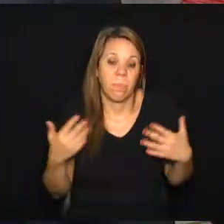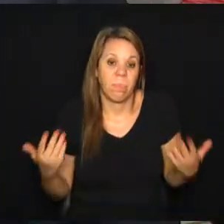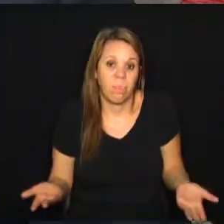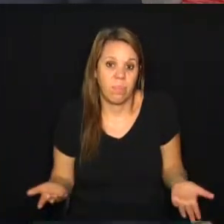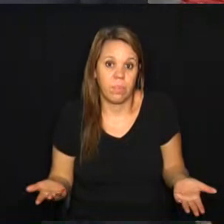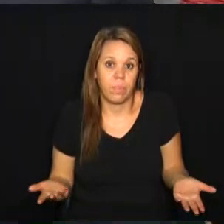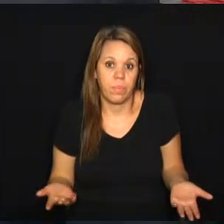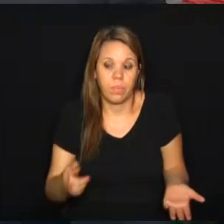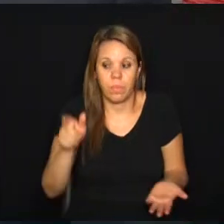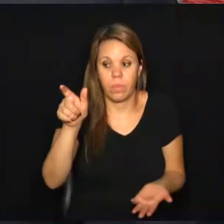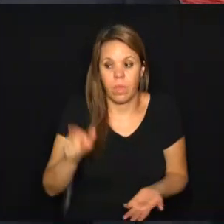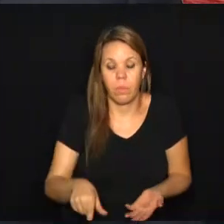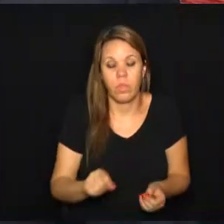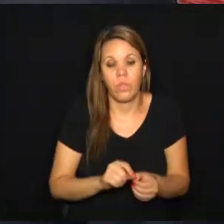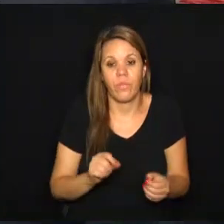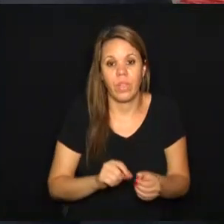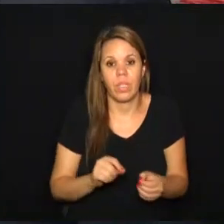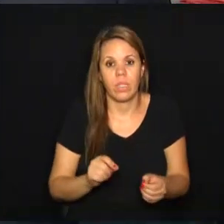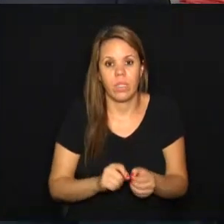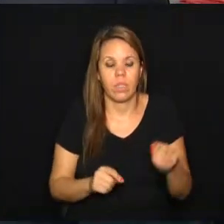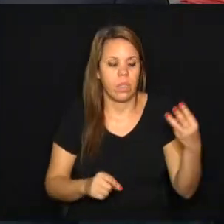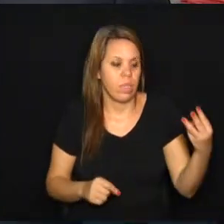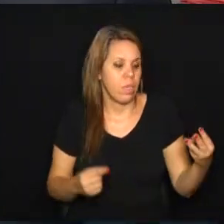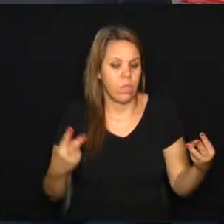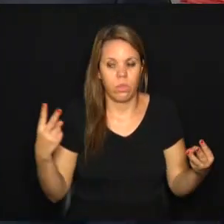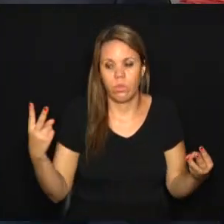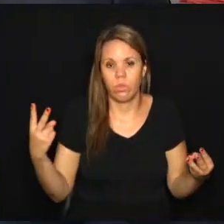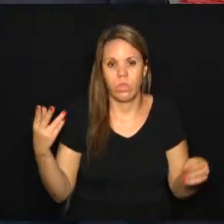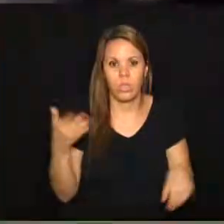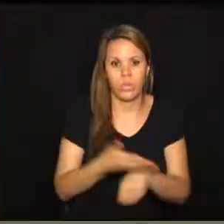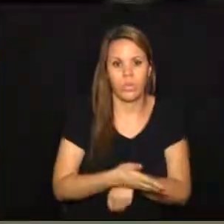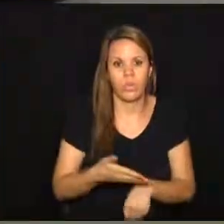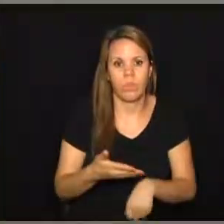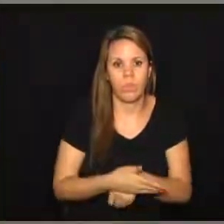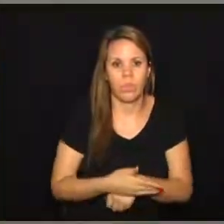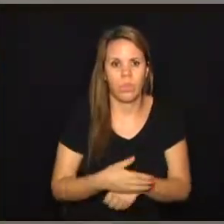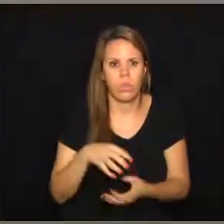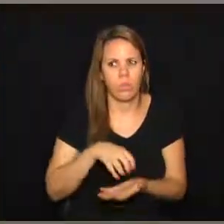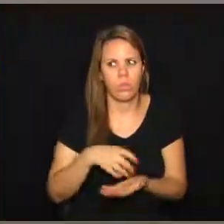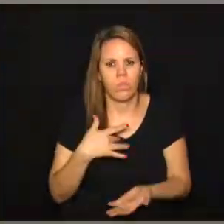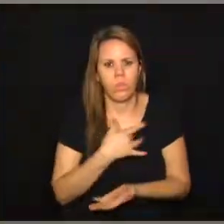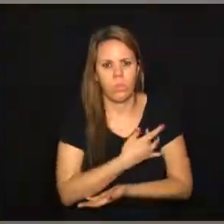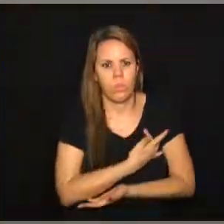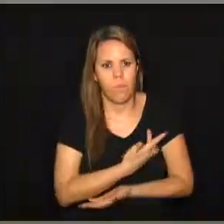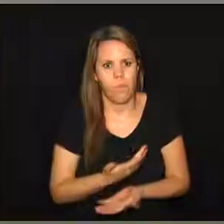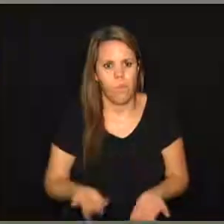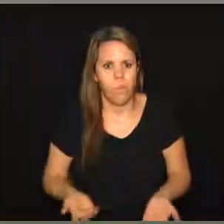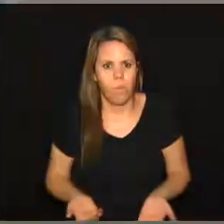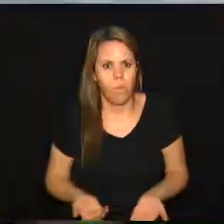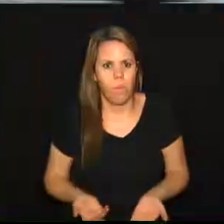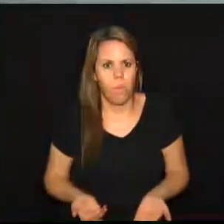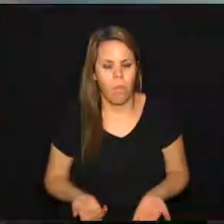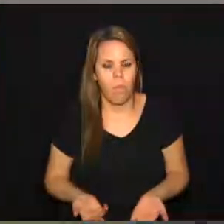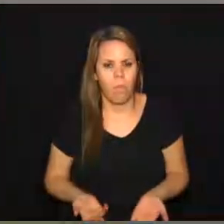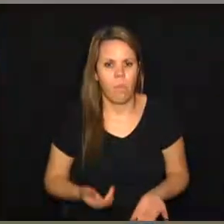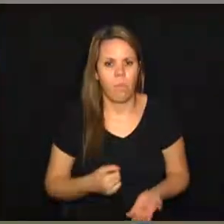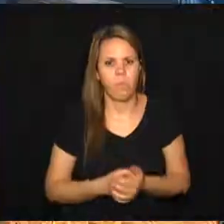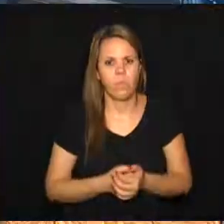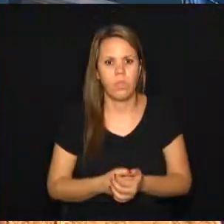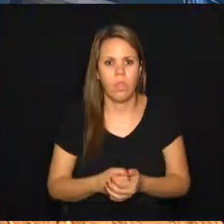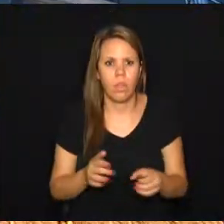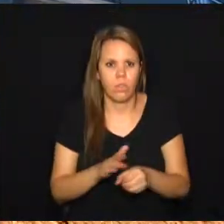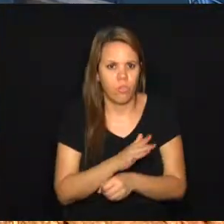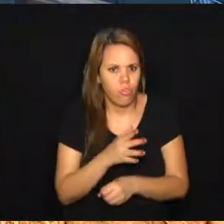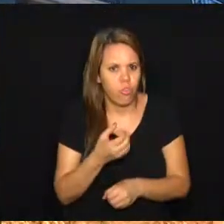munícipe acaba fazendo duas, três viagens ao posto de saúde. Ainda, segundo o parlamentar, a atualização dos medicamentos